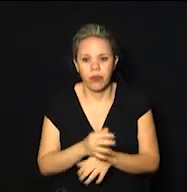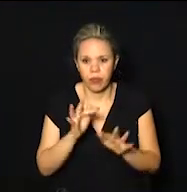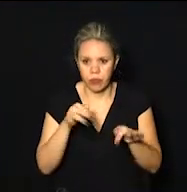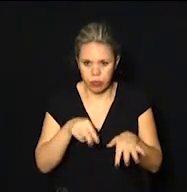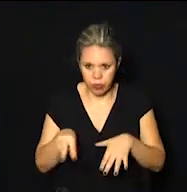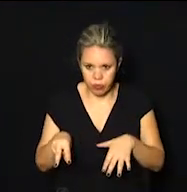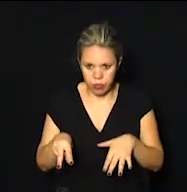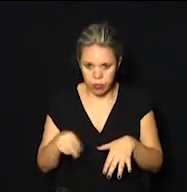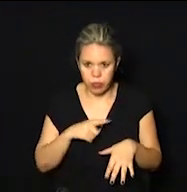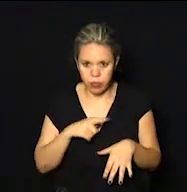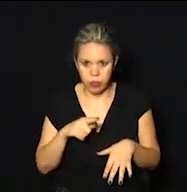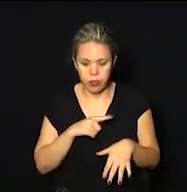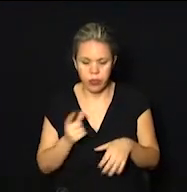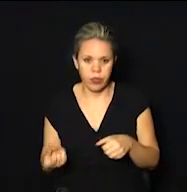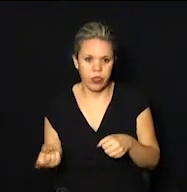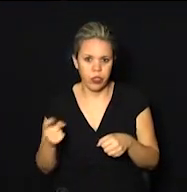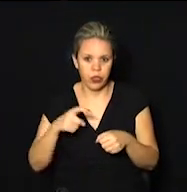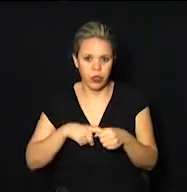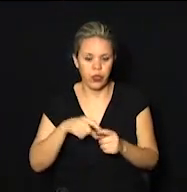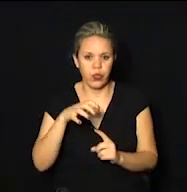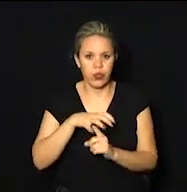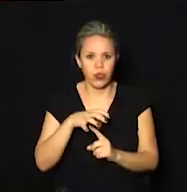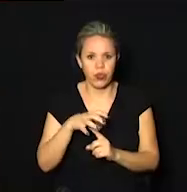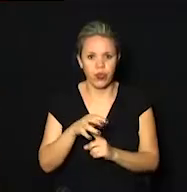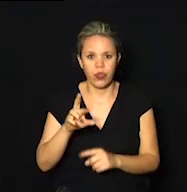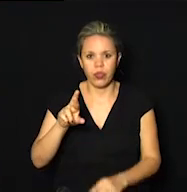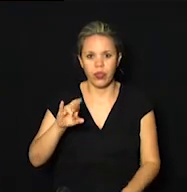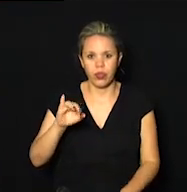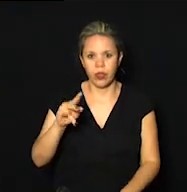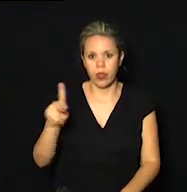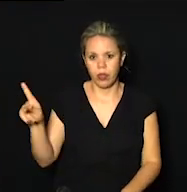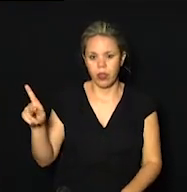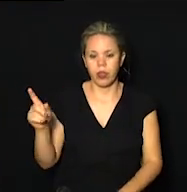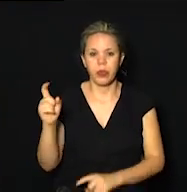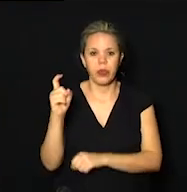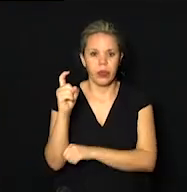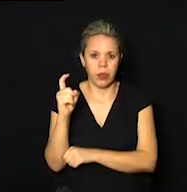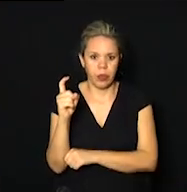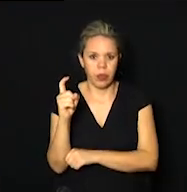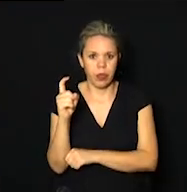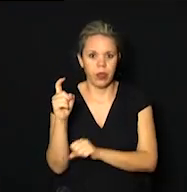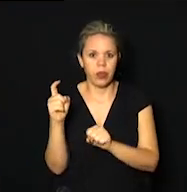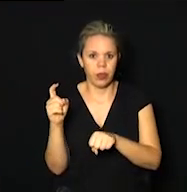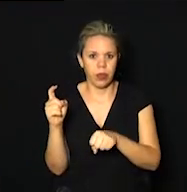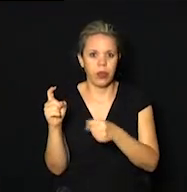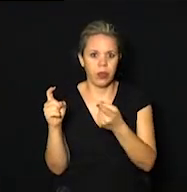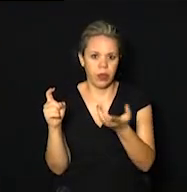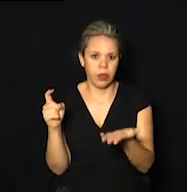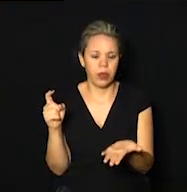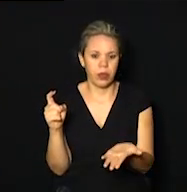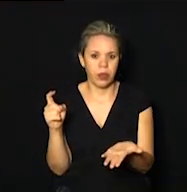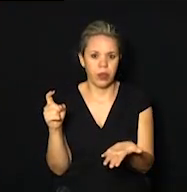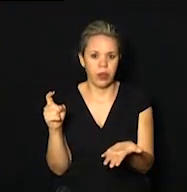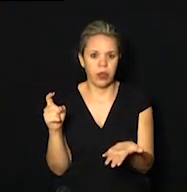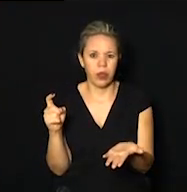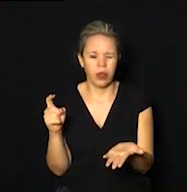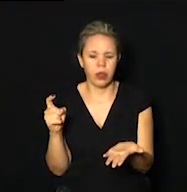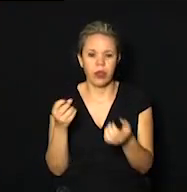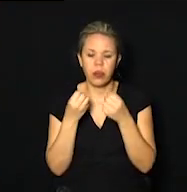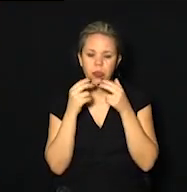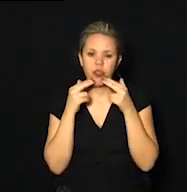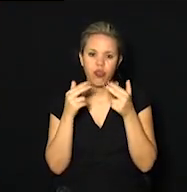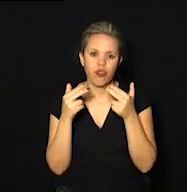semana nós temos a volta da Feira Hippie no Cambuí. É isso mesmo, Gabriel. Finalmente aí uma boa